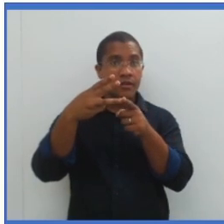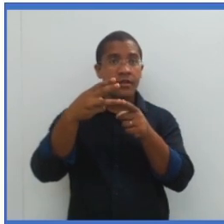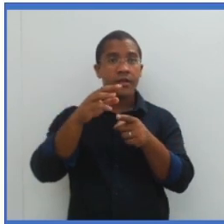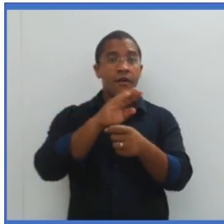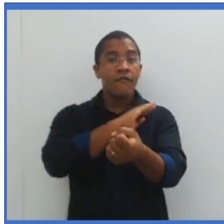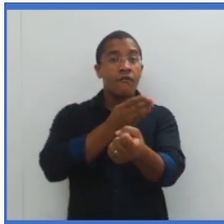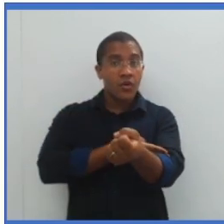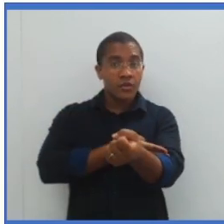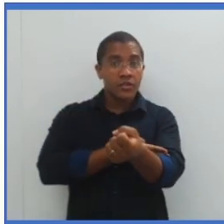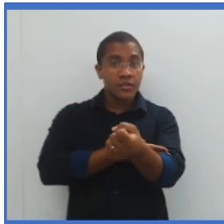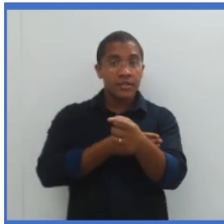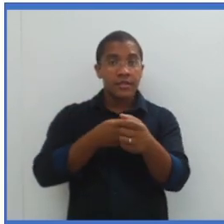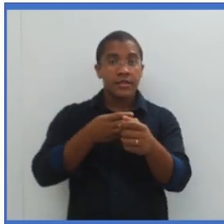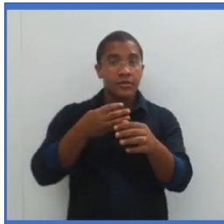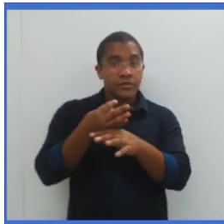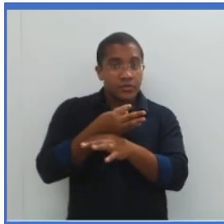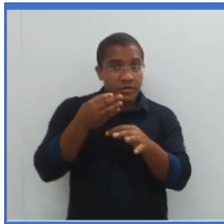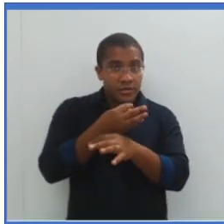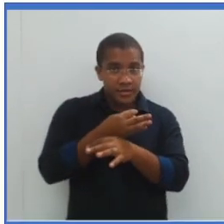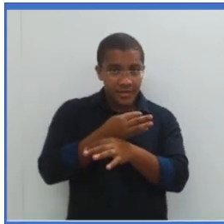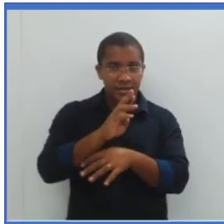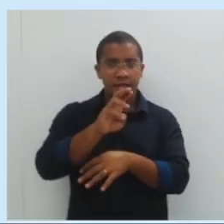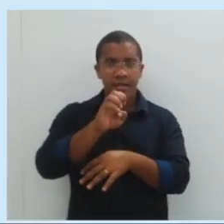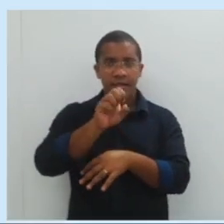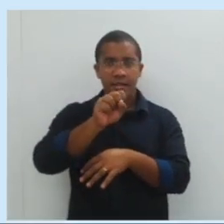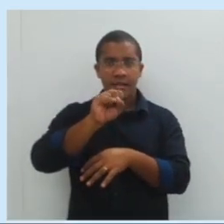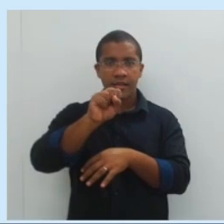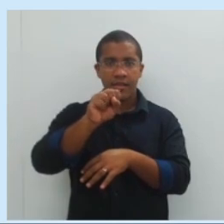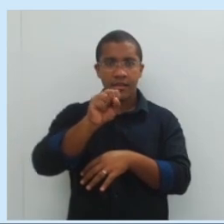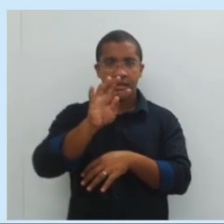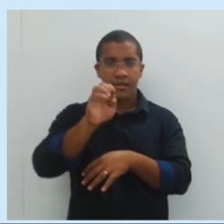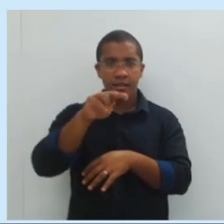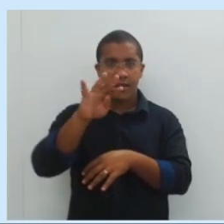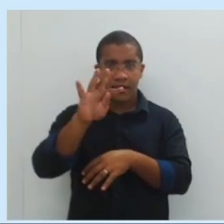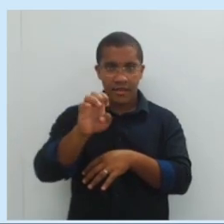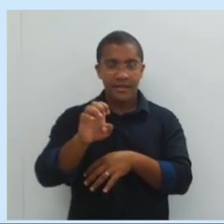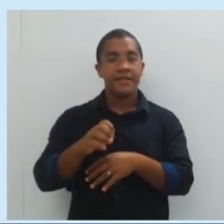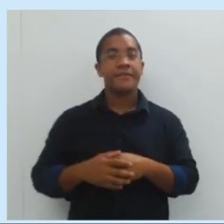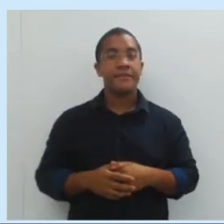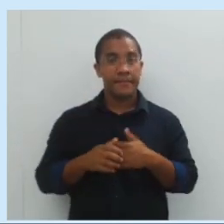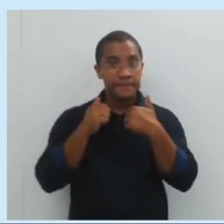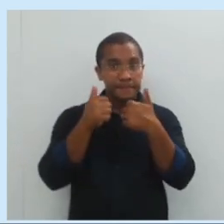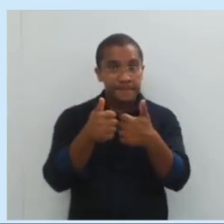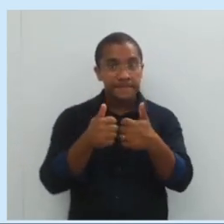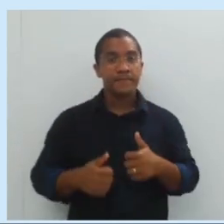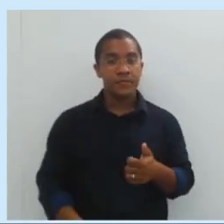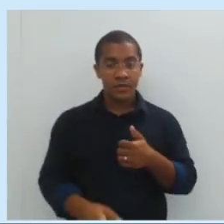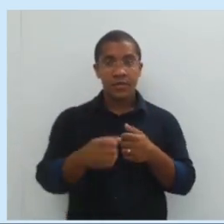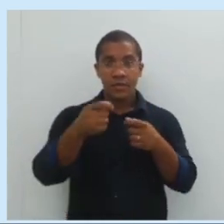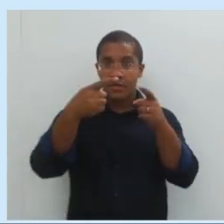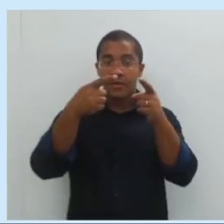exercer uma força resistente. Não esqueçam disso, ok? Então,